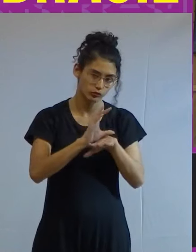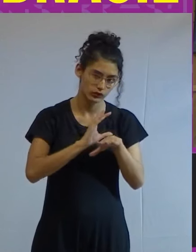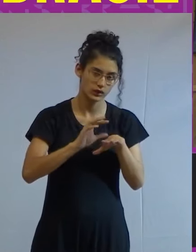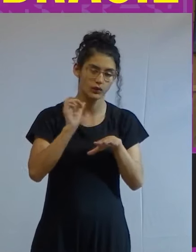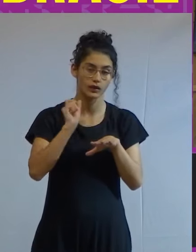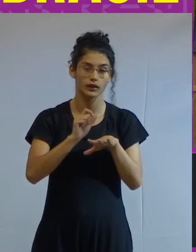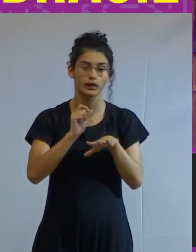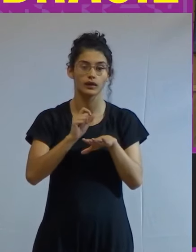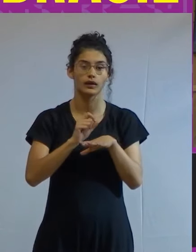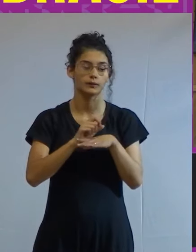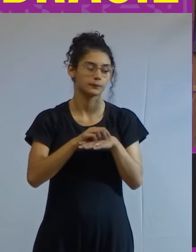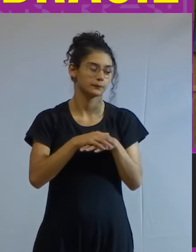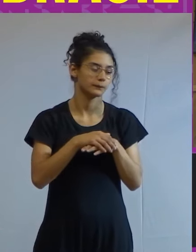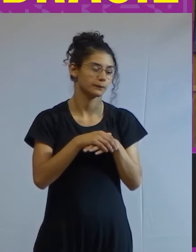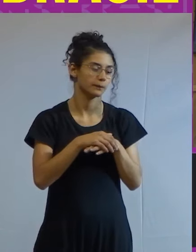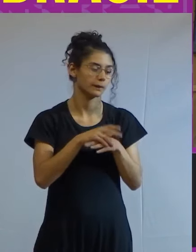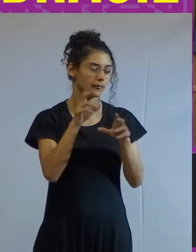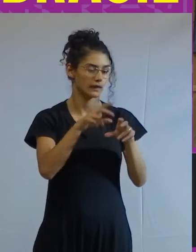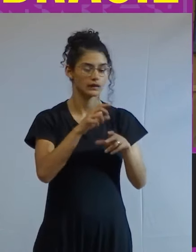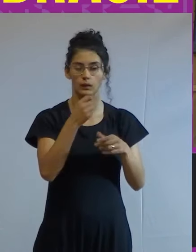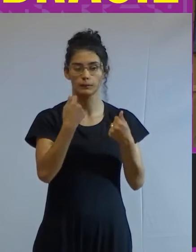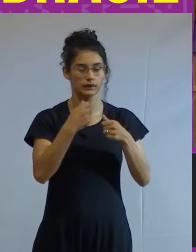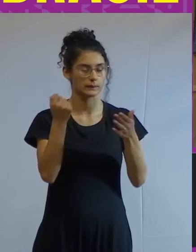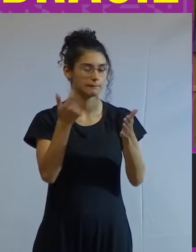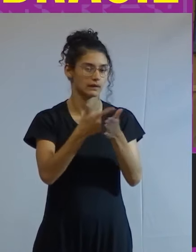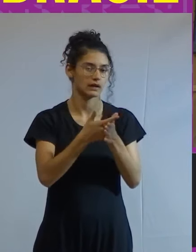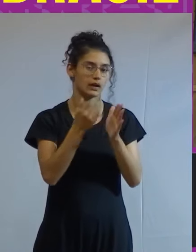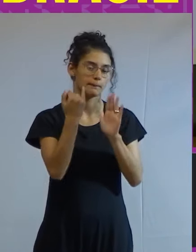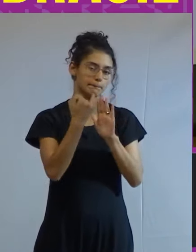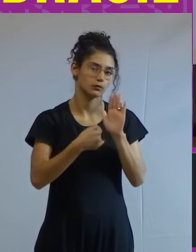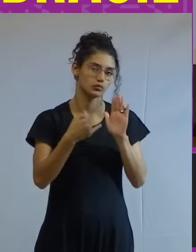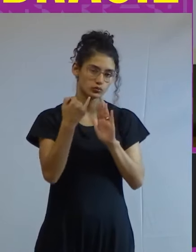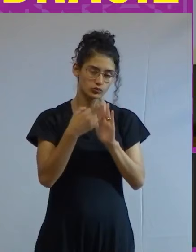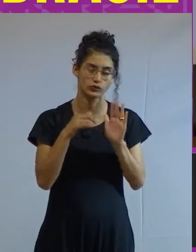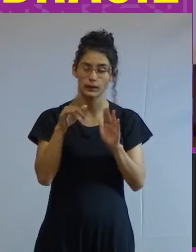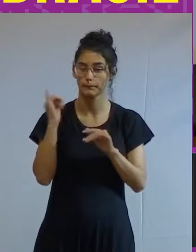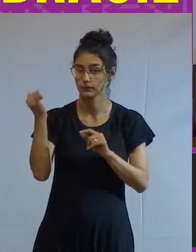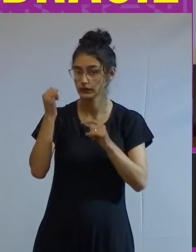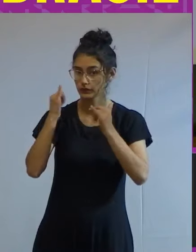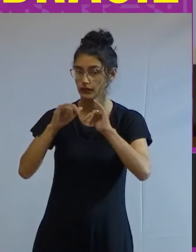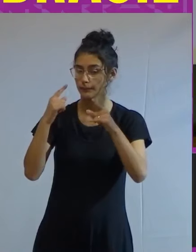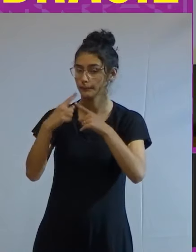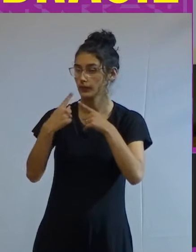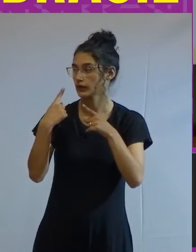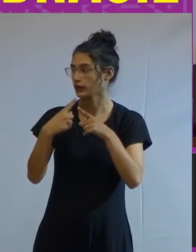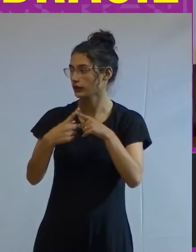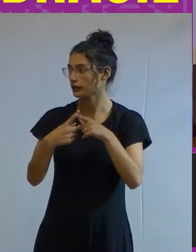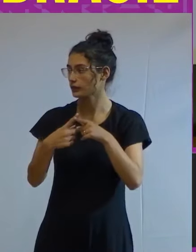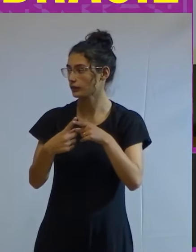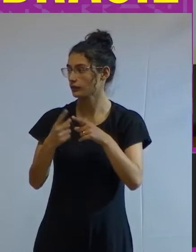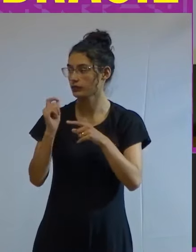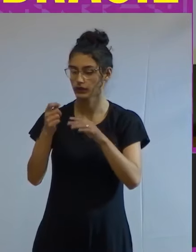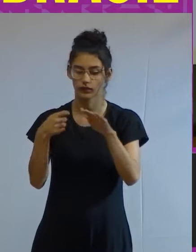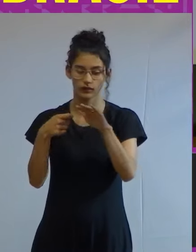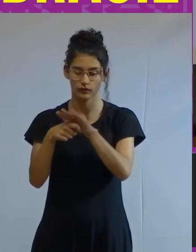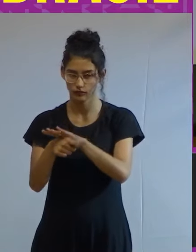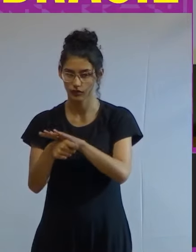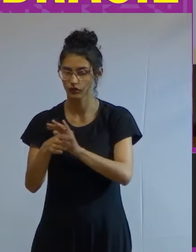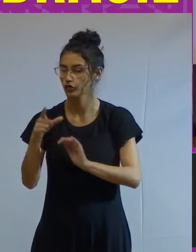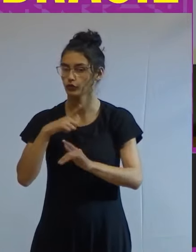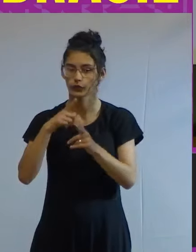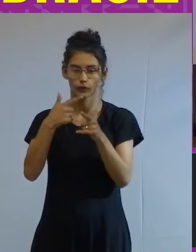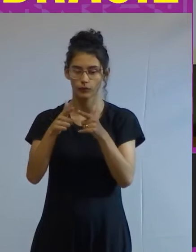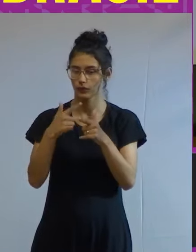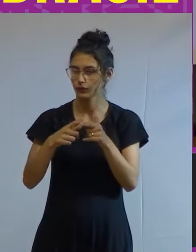imobiliário e agro são isentos e eu acho que é importante falar isso porque para quem investe não tem